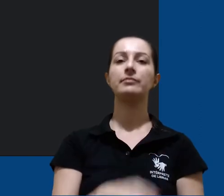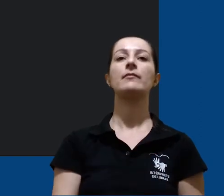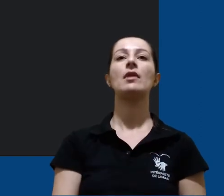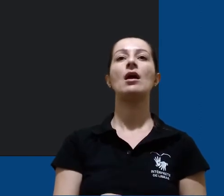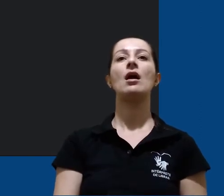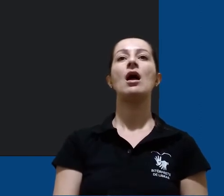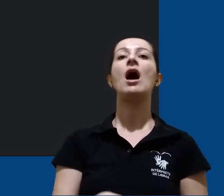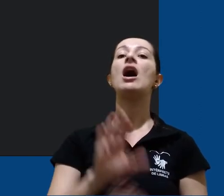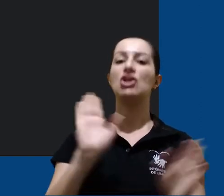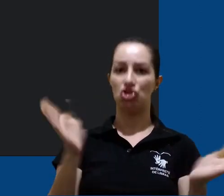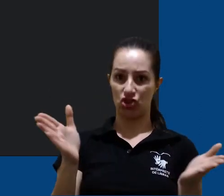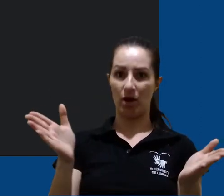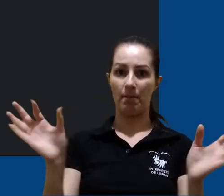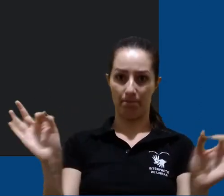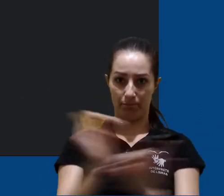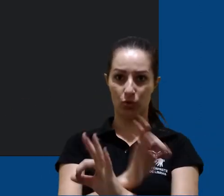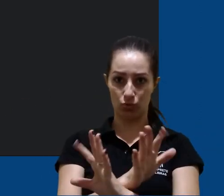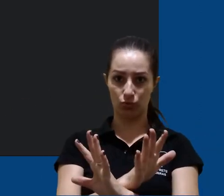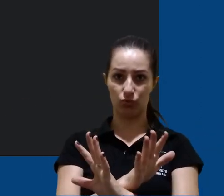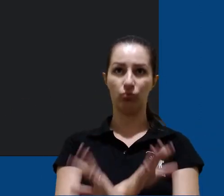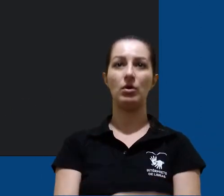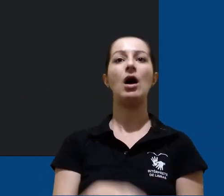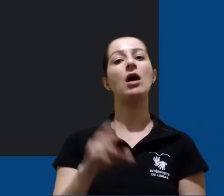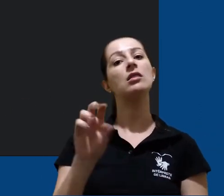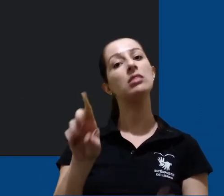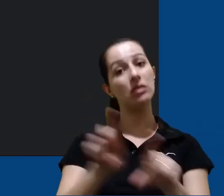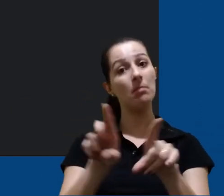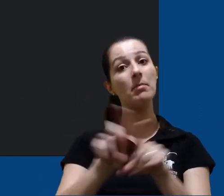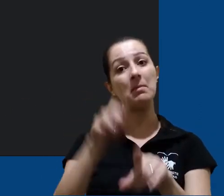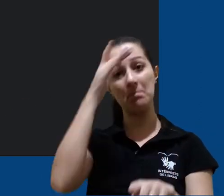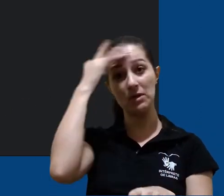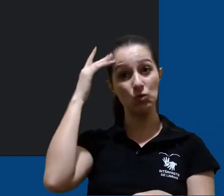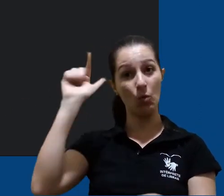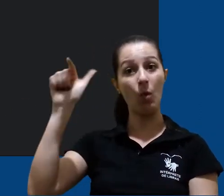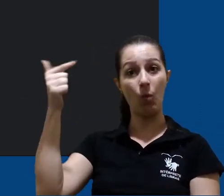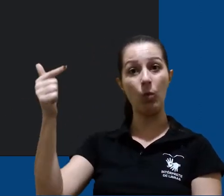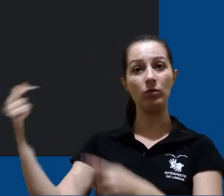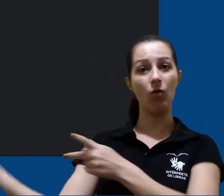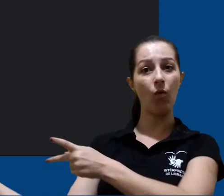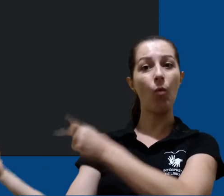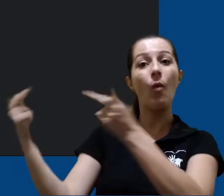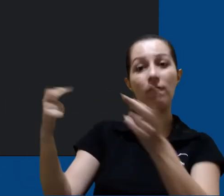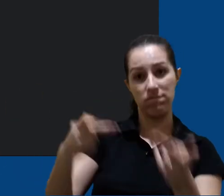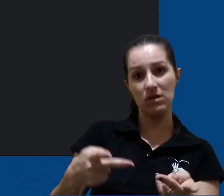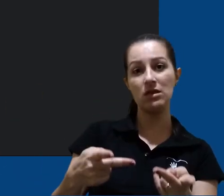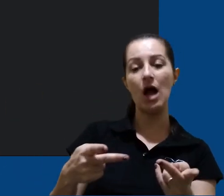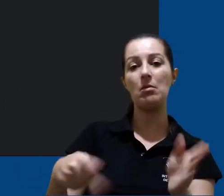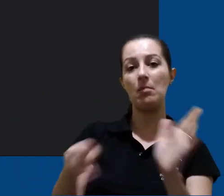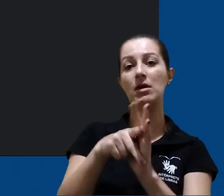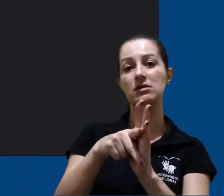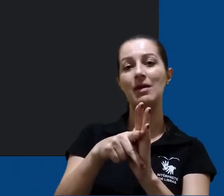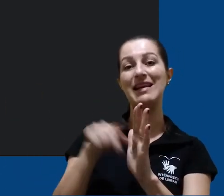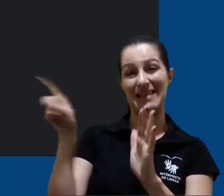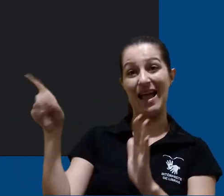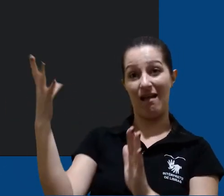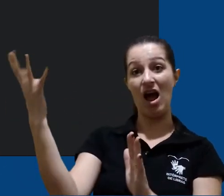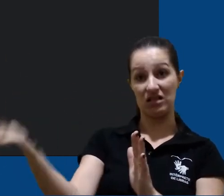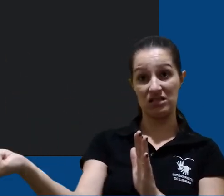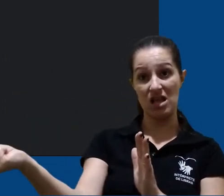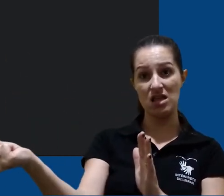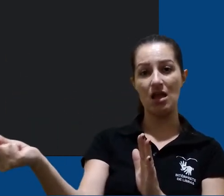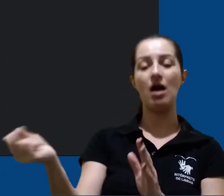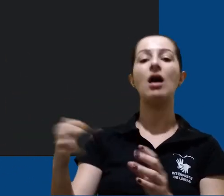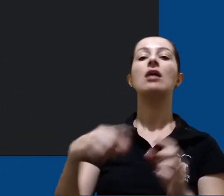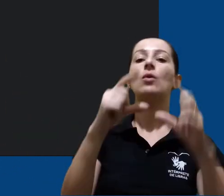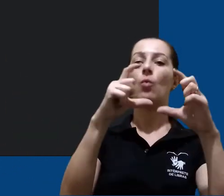Depois da definição de lembretes, podemos convidar pessoas para colaborar com essa nota. Caso ela aceite, o quadro dessa